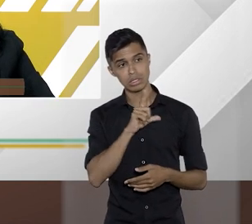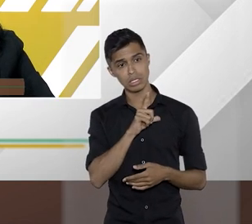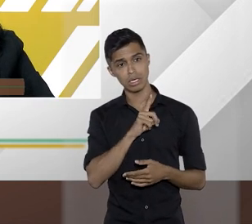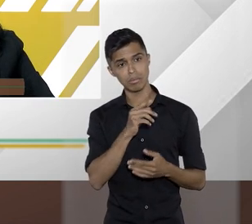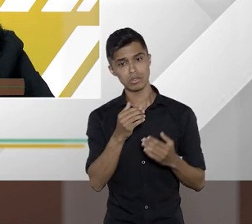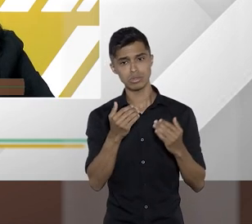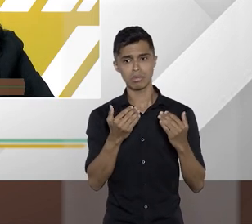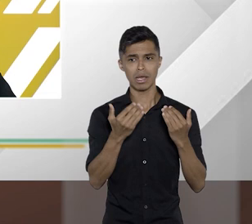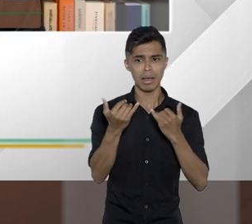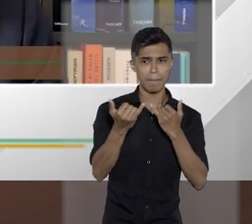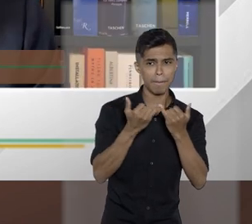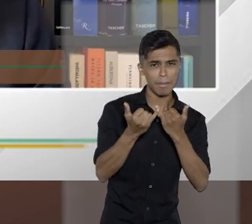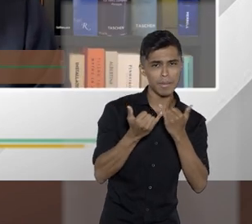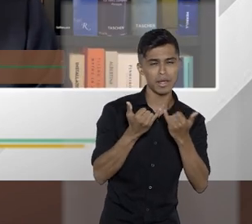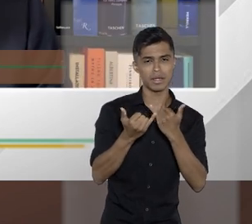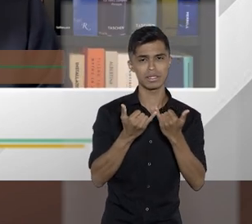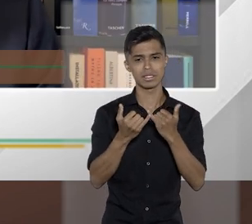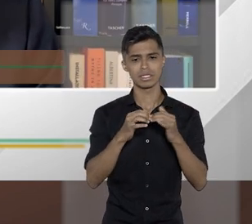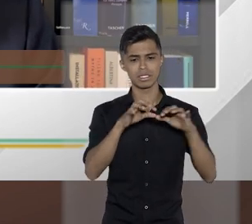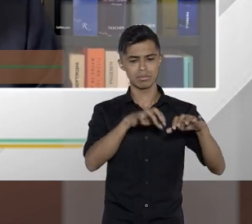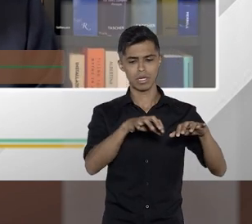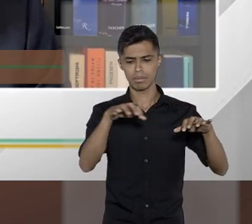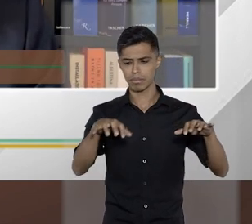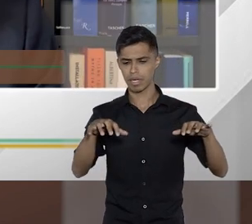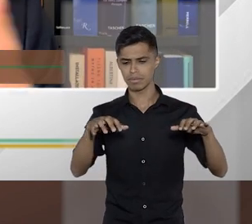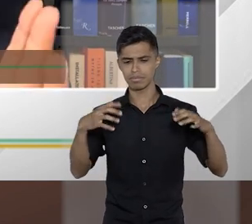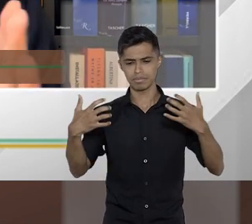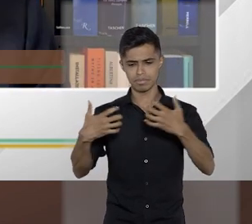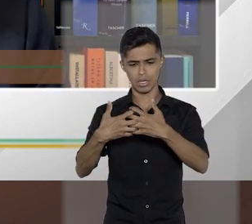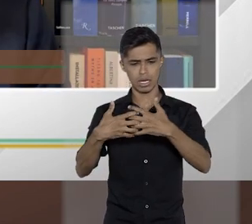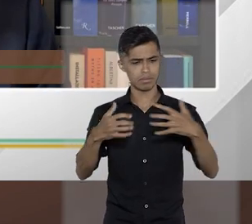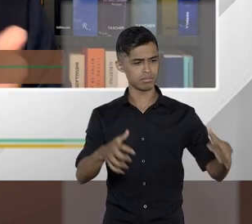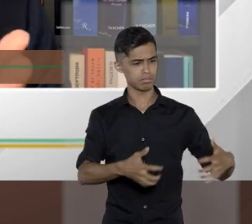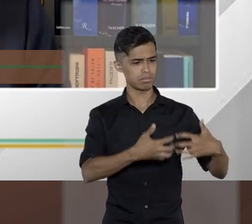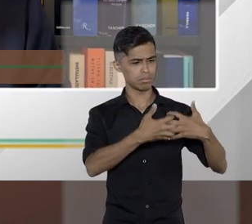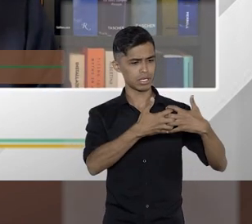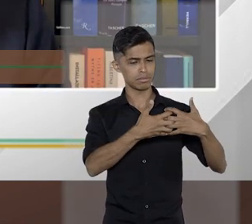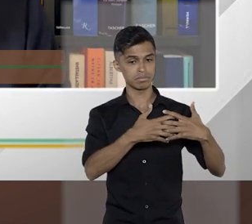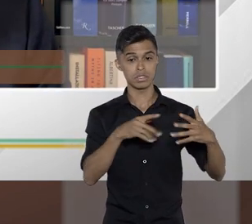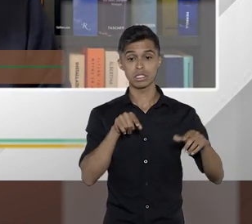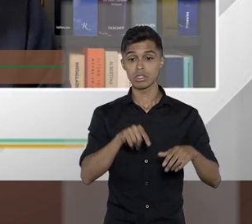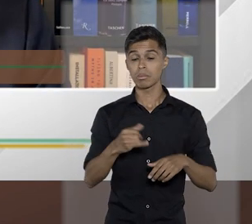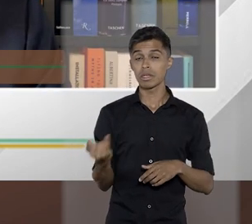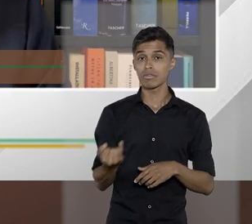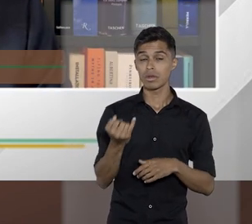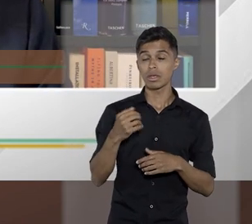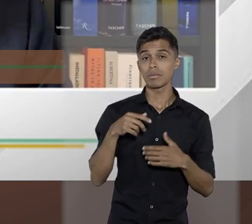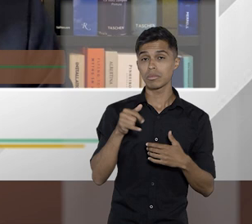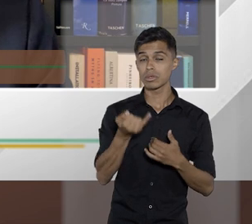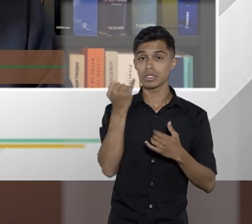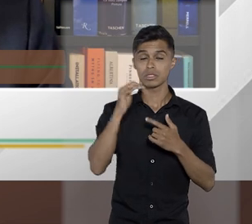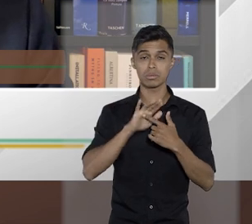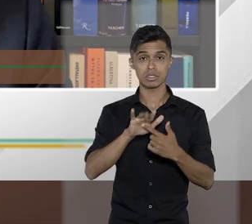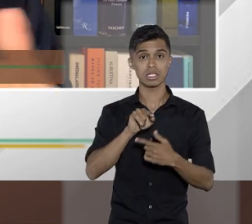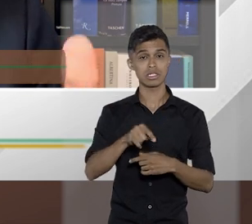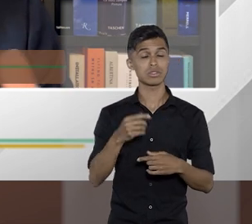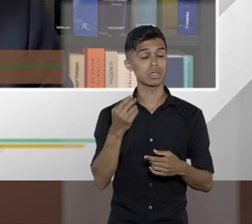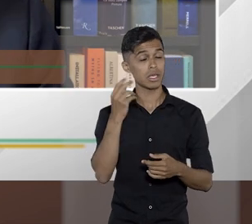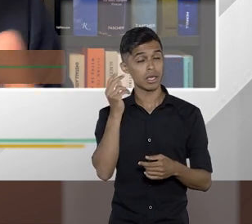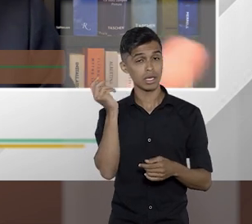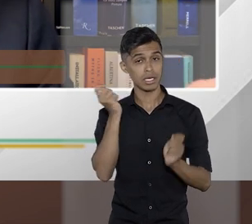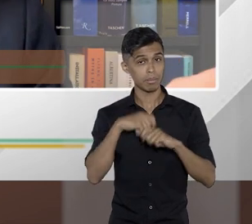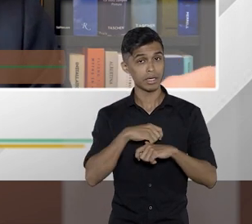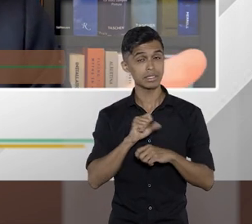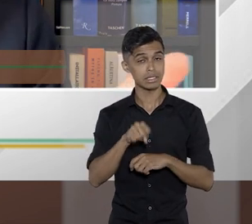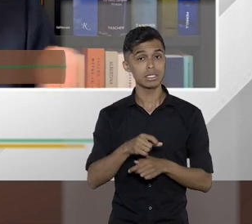de sofisticação entre os entes federados. Isso é um dado empírico insofismável, né? Mesmo,